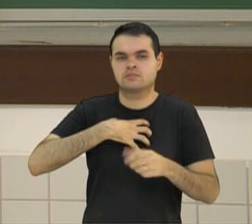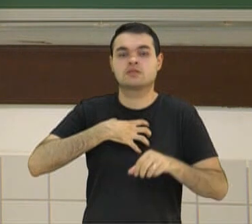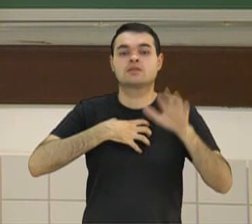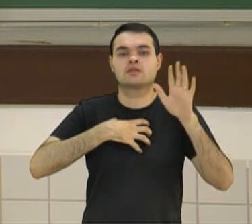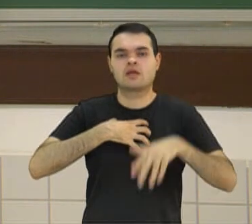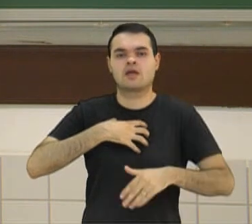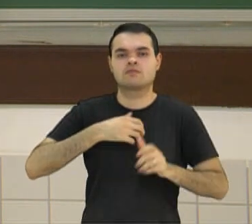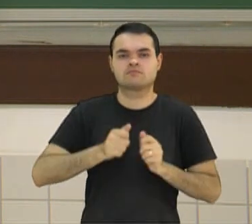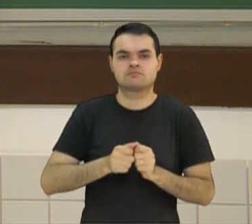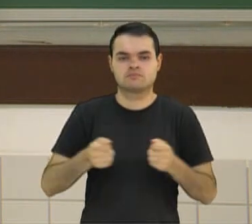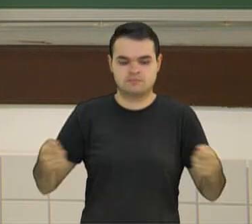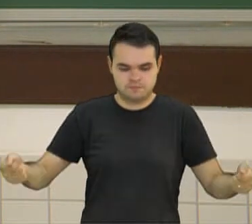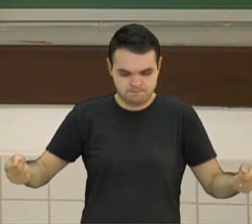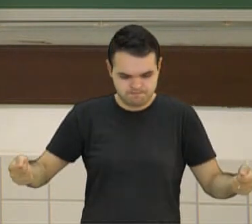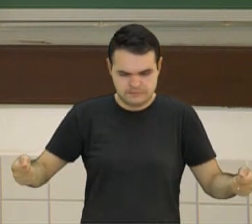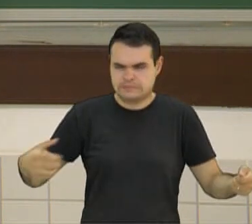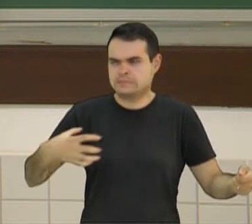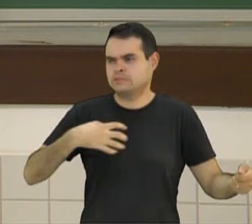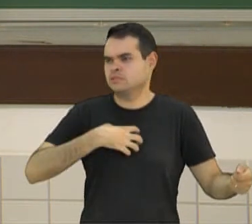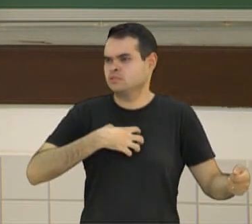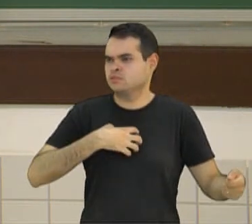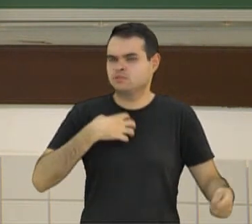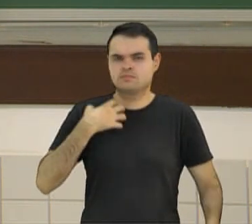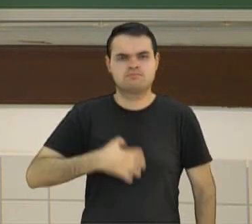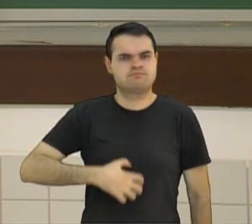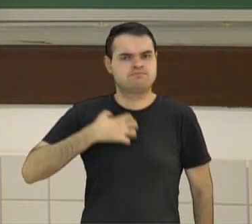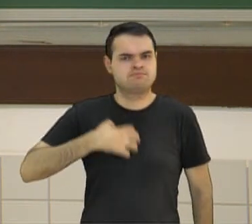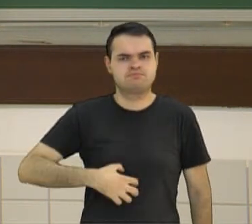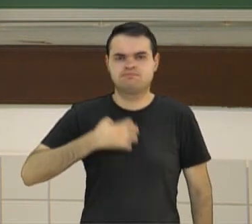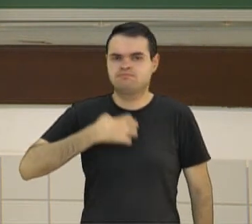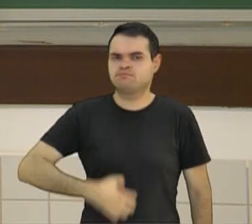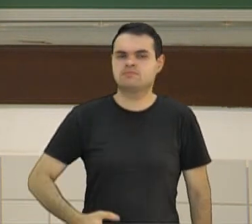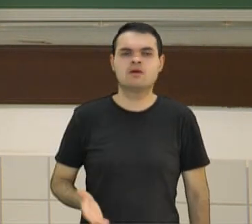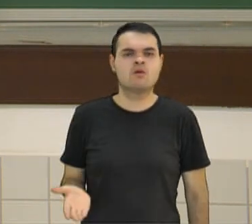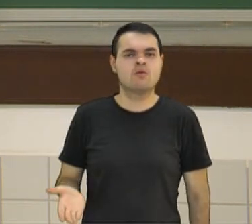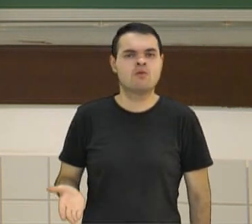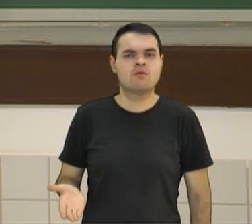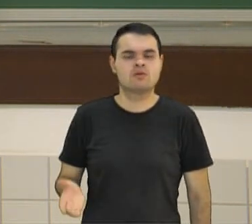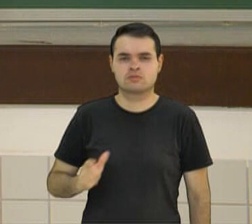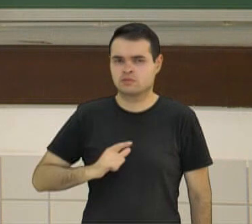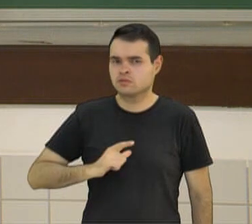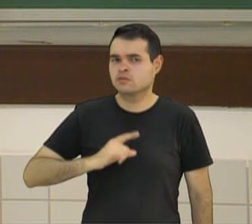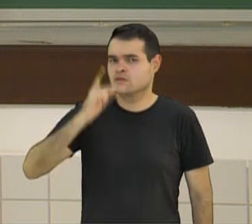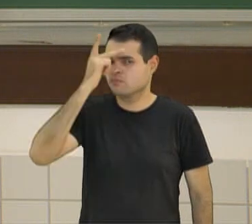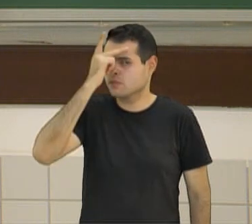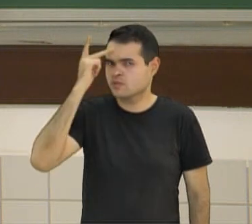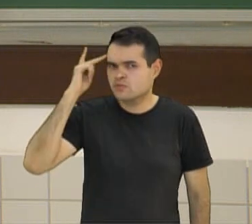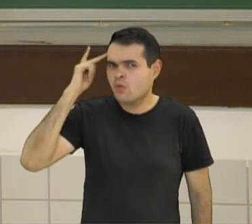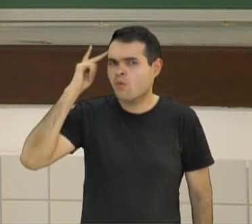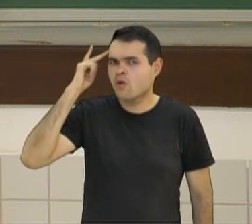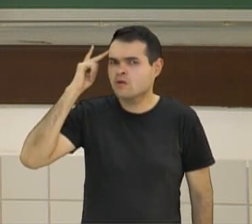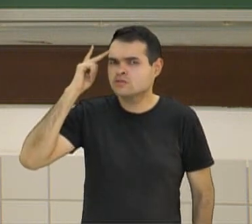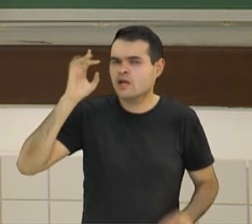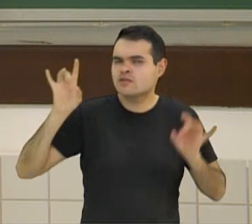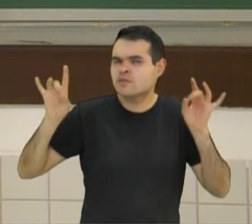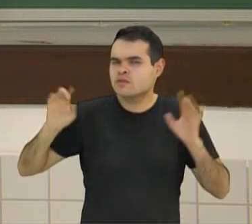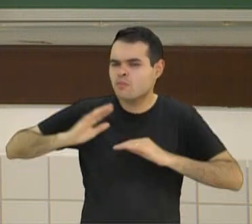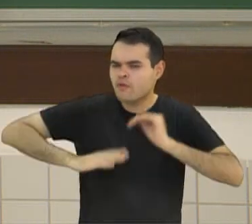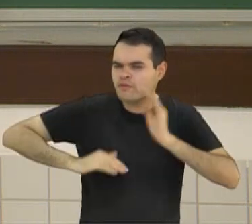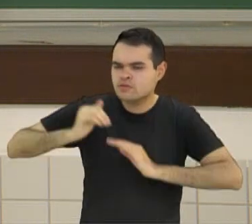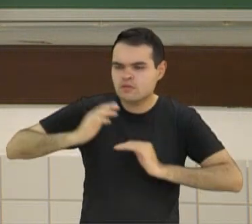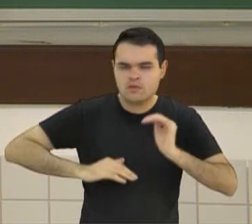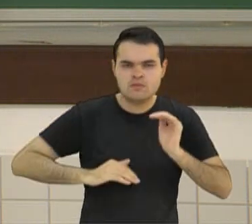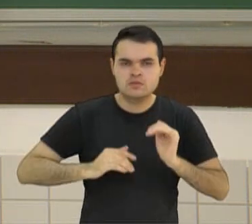o jornal, certamente ficou indignado, porque aí ficou sabendo que existem pessoas que se especializam em